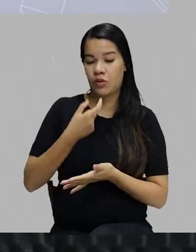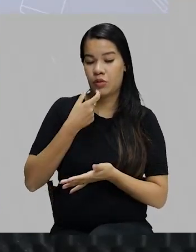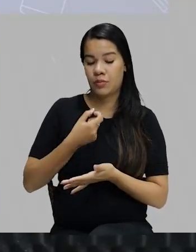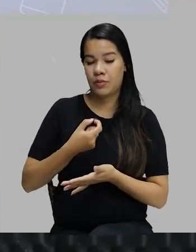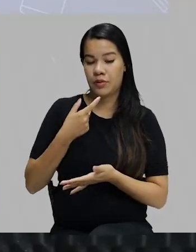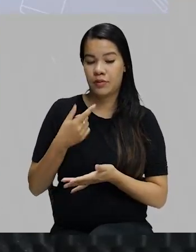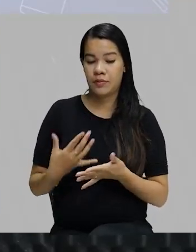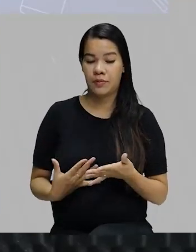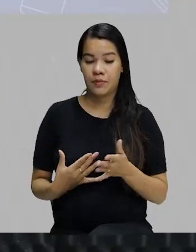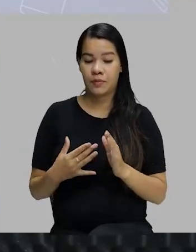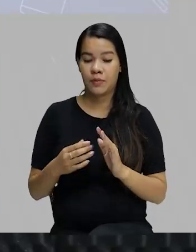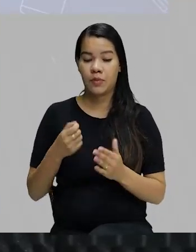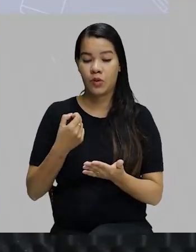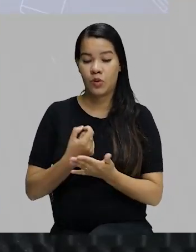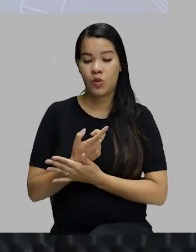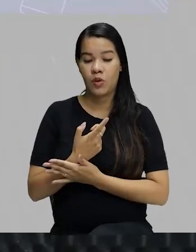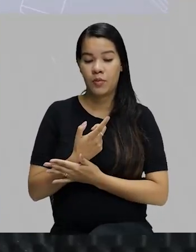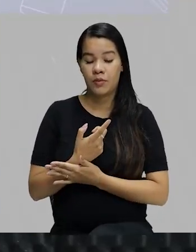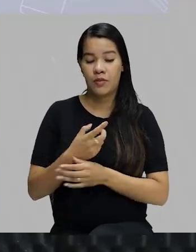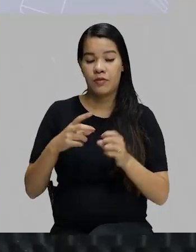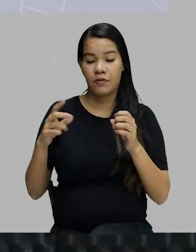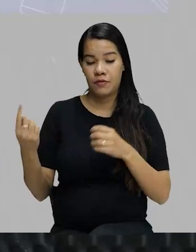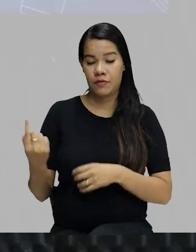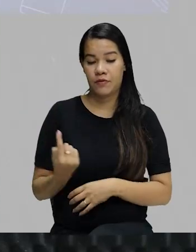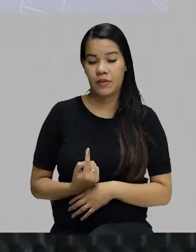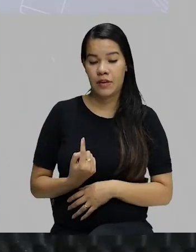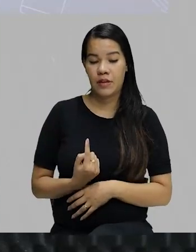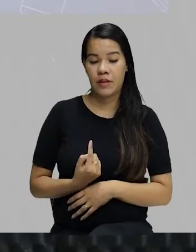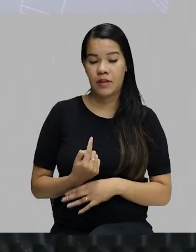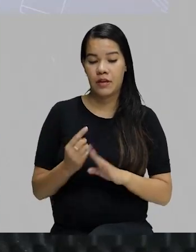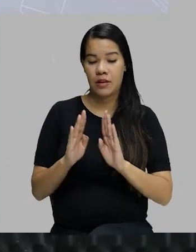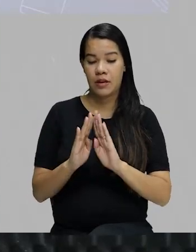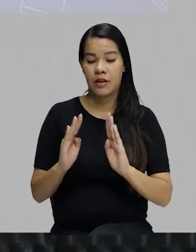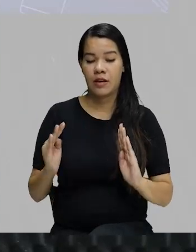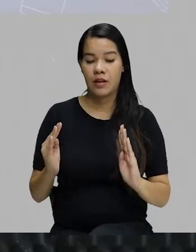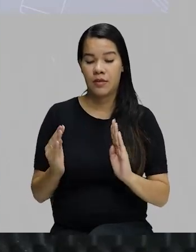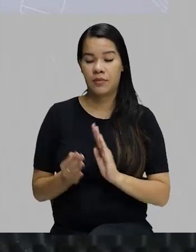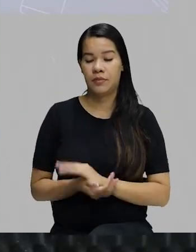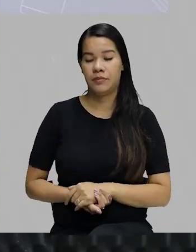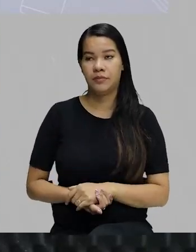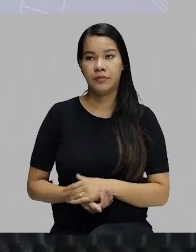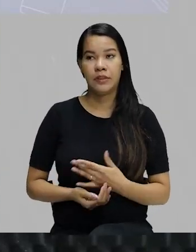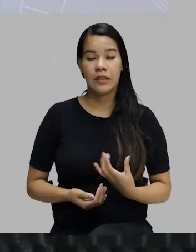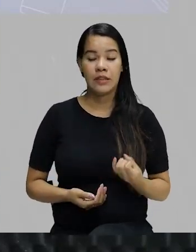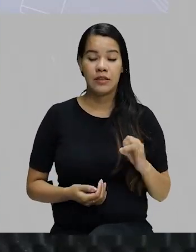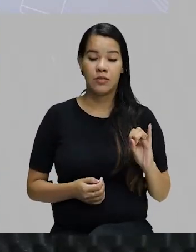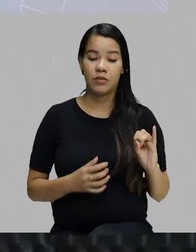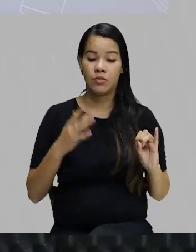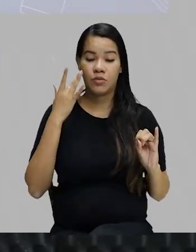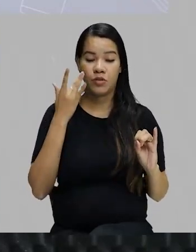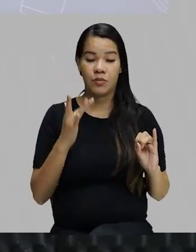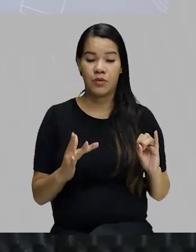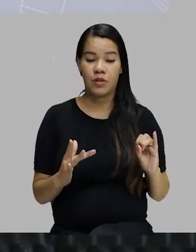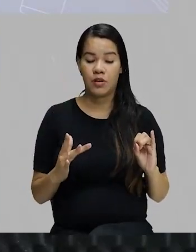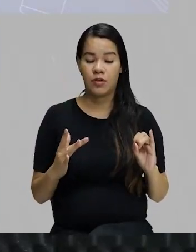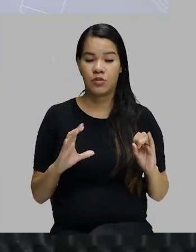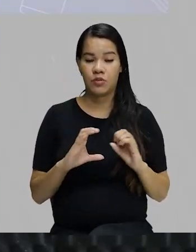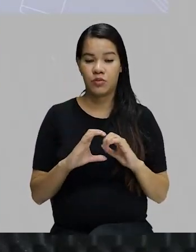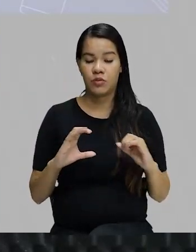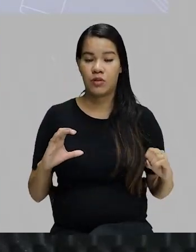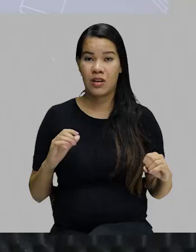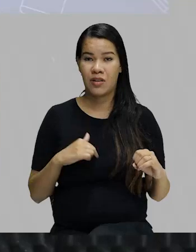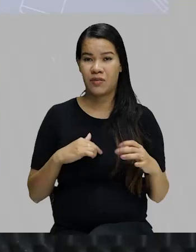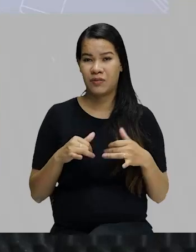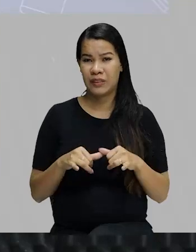os livros. Se eu não souber as conjugações, eu me atrapalho. Por isso, o verbo é tão